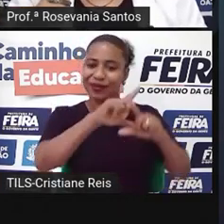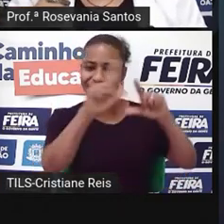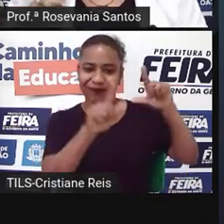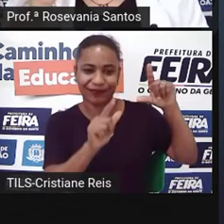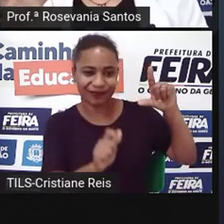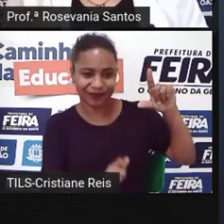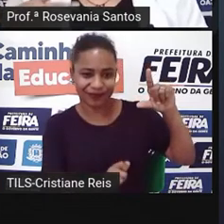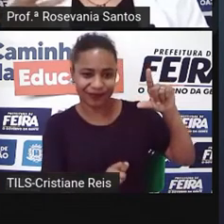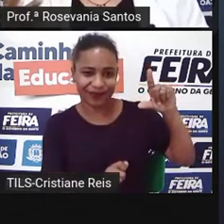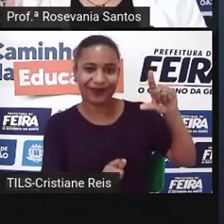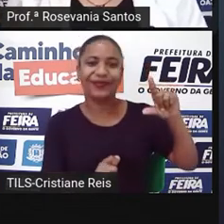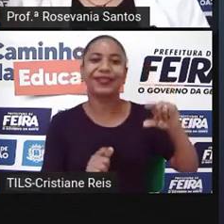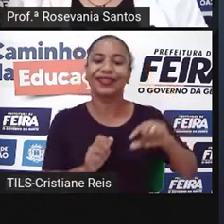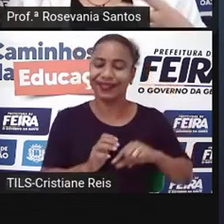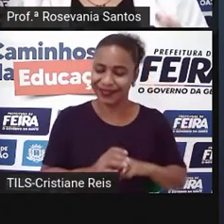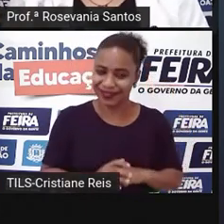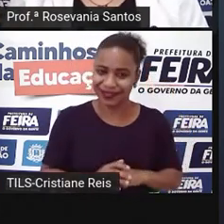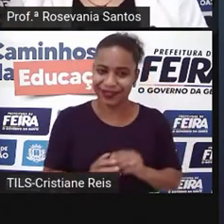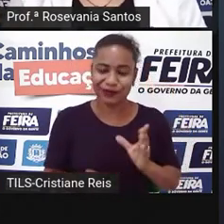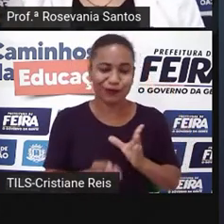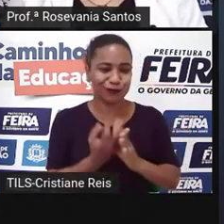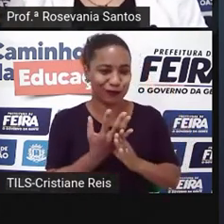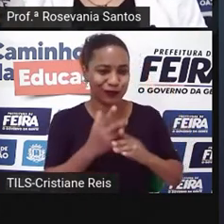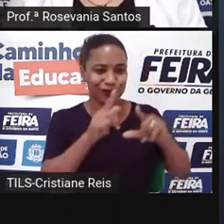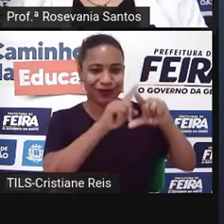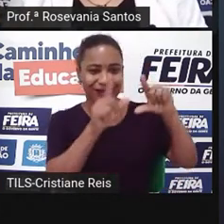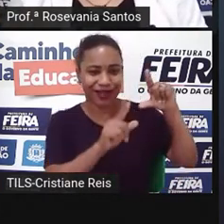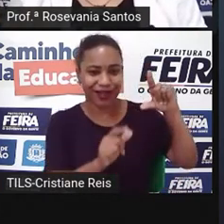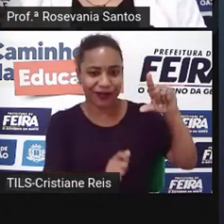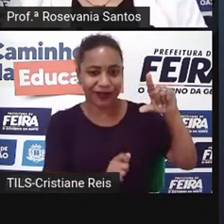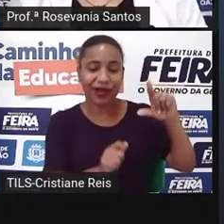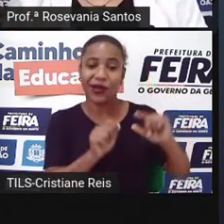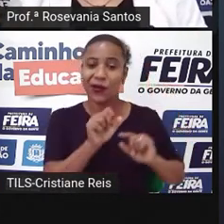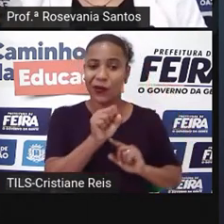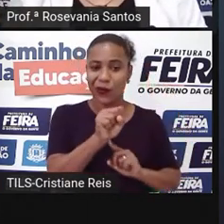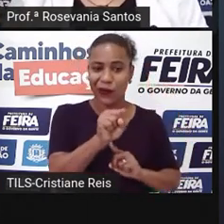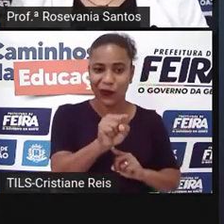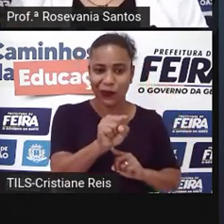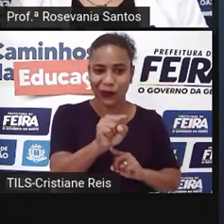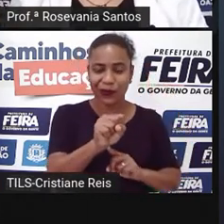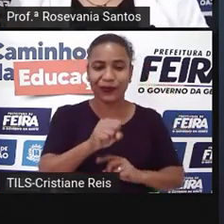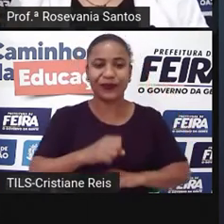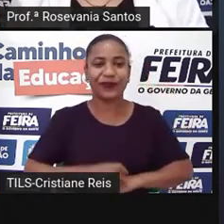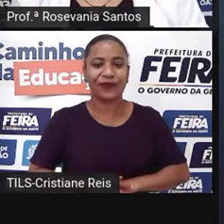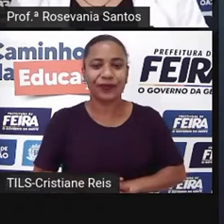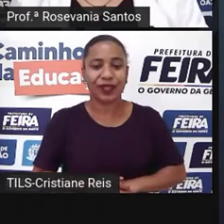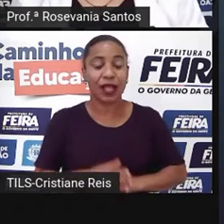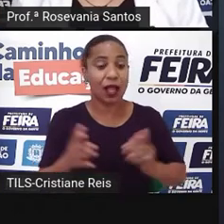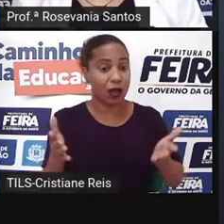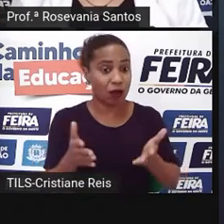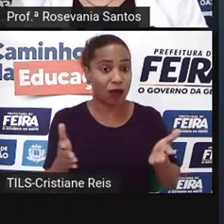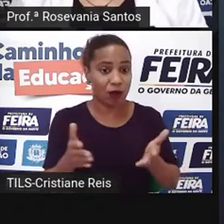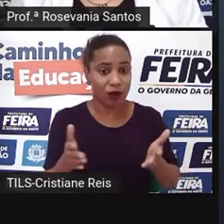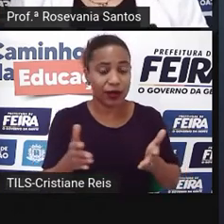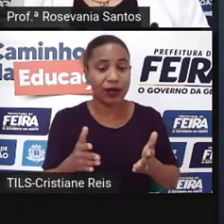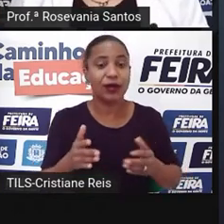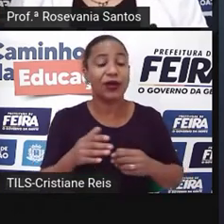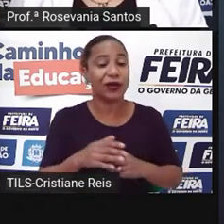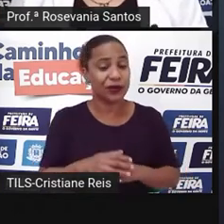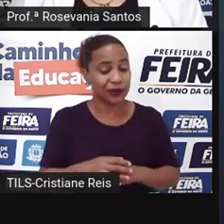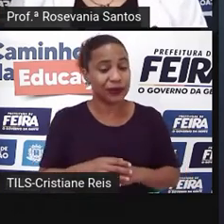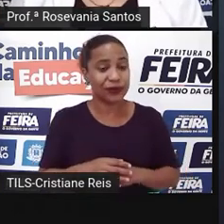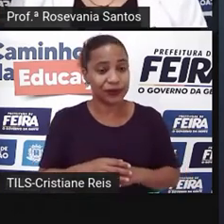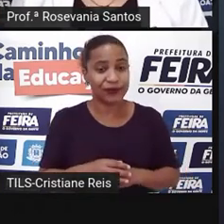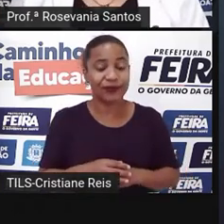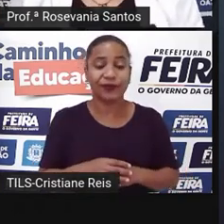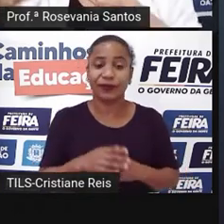BRICS, que agora, né? Ela está se consolidando muito mais, está começando a afrontar, porque assim, a